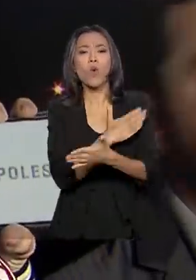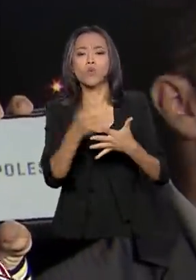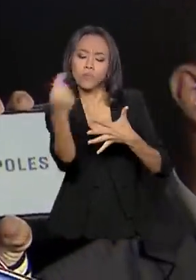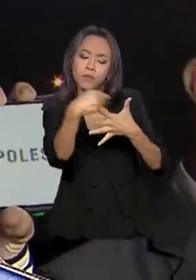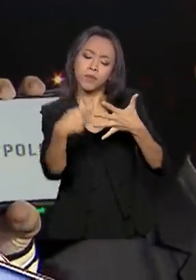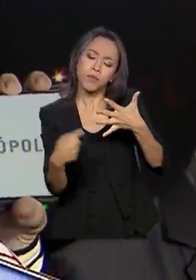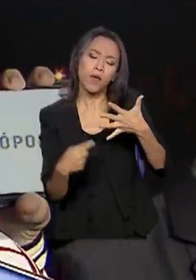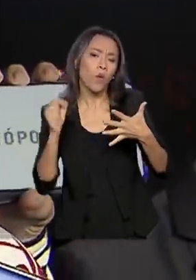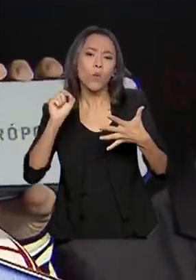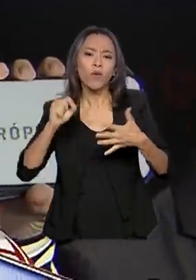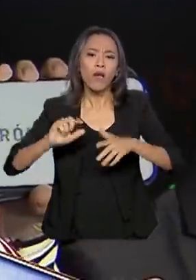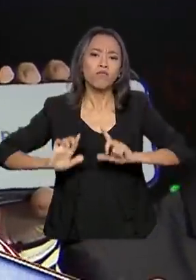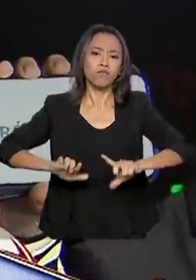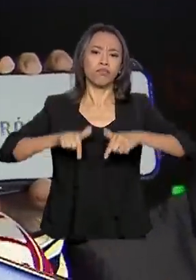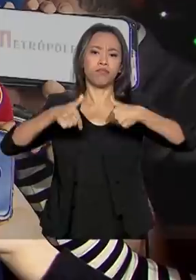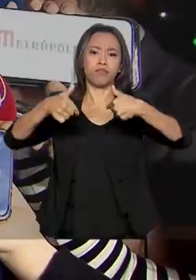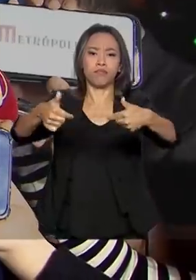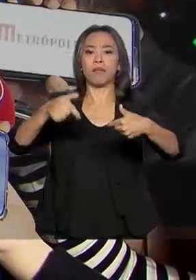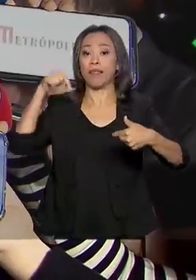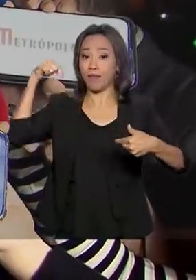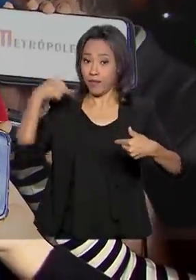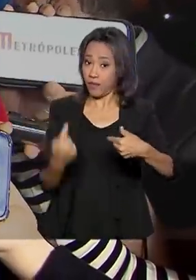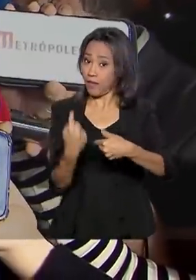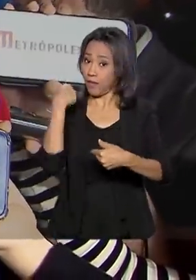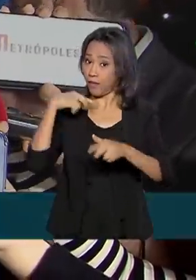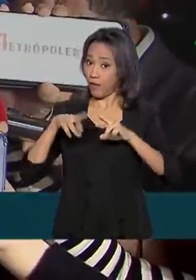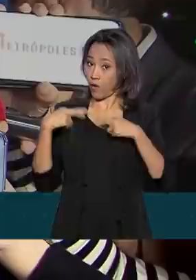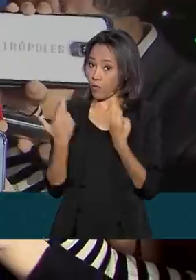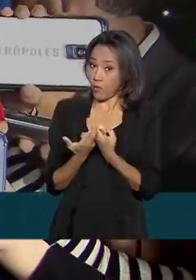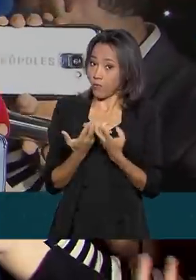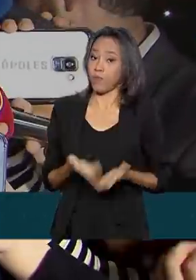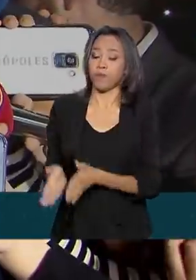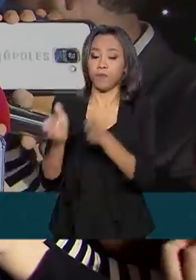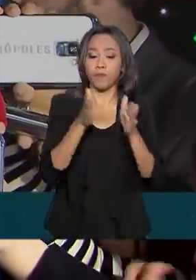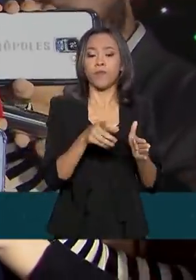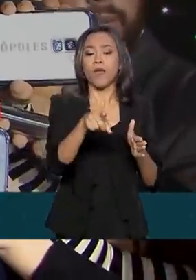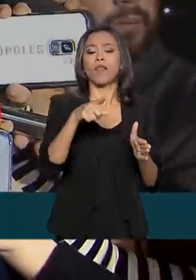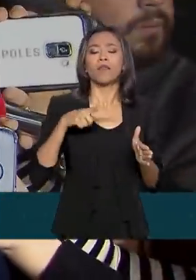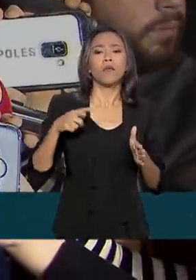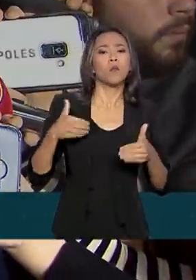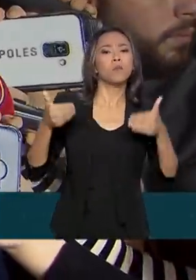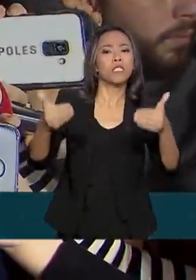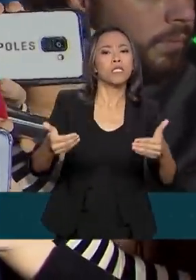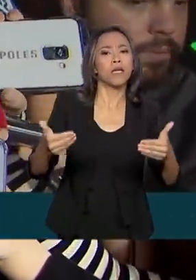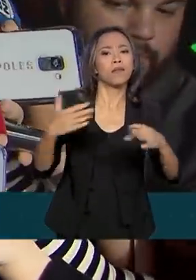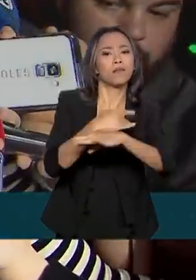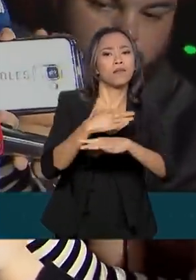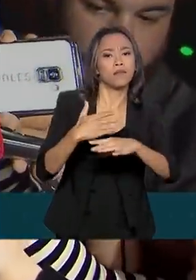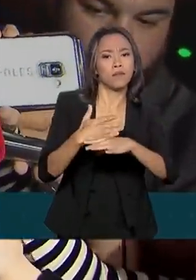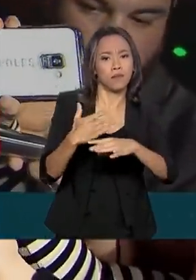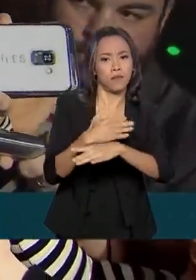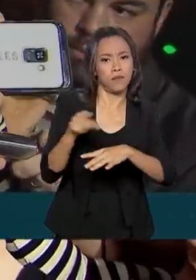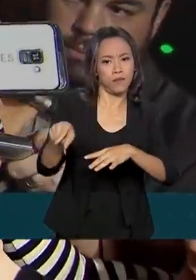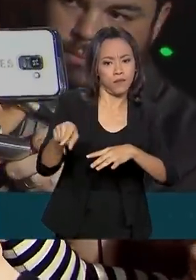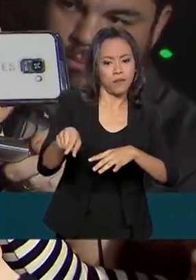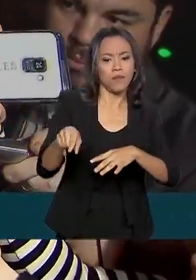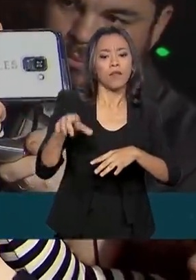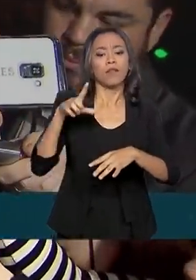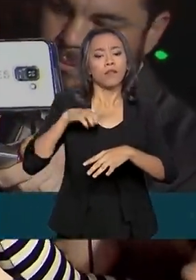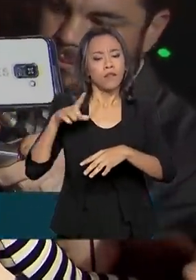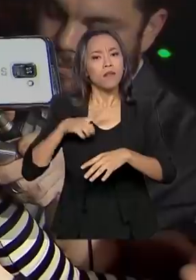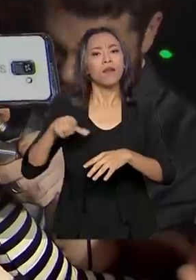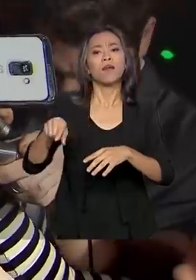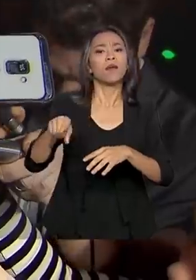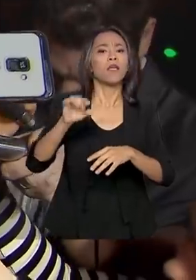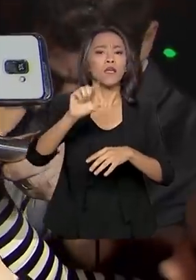decididas nesta reunião. Você pega o Ministério da Cidadania, eles têm lá, eles têm o pessoal do LOAS, do BPC, são pessoas mais